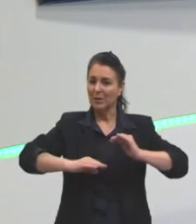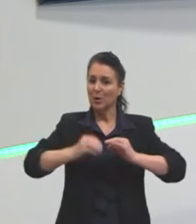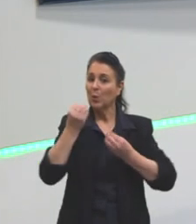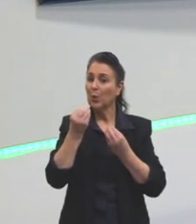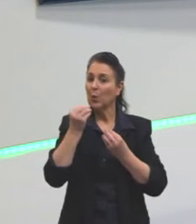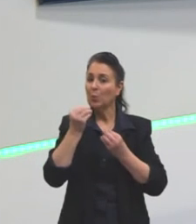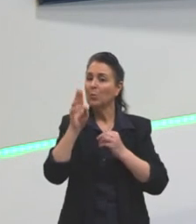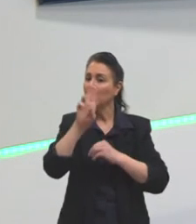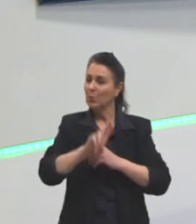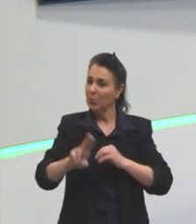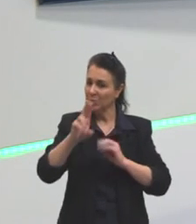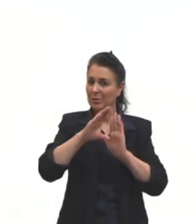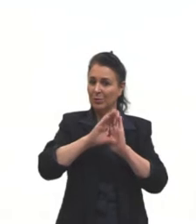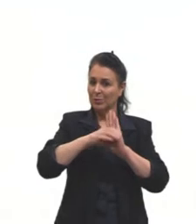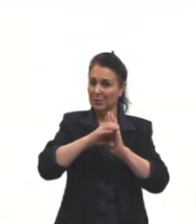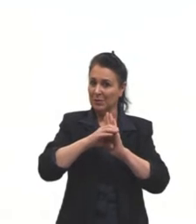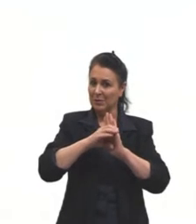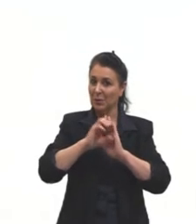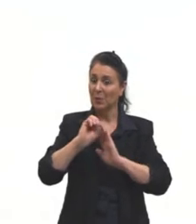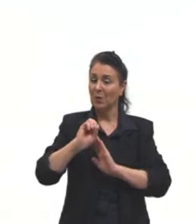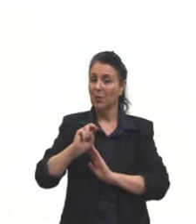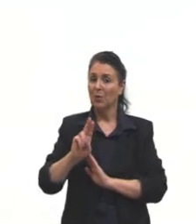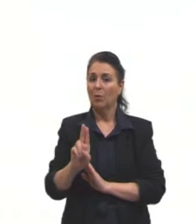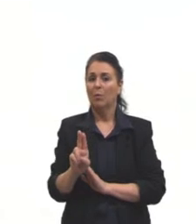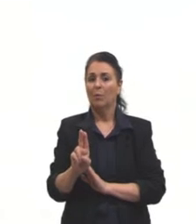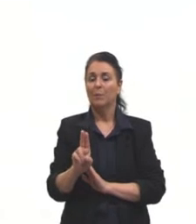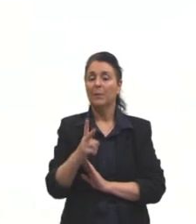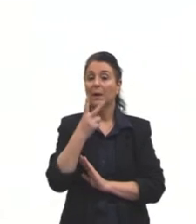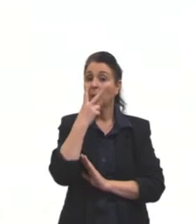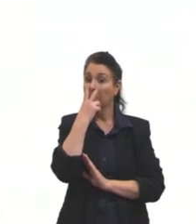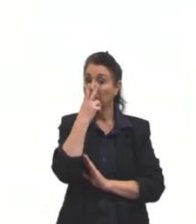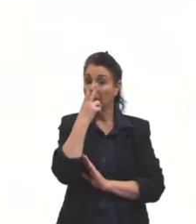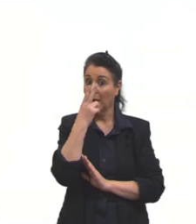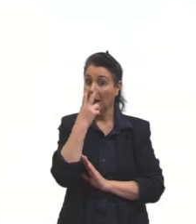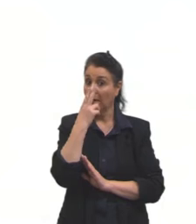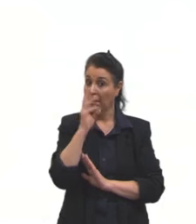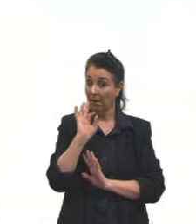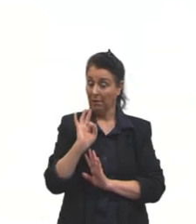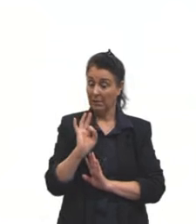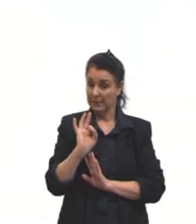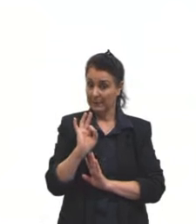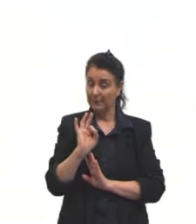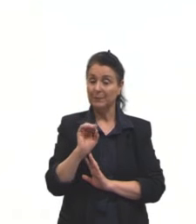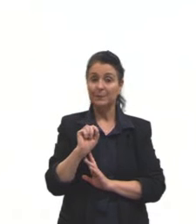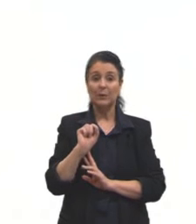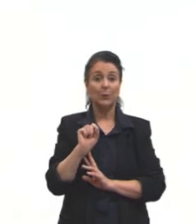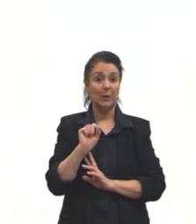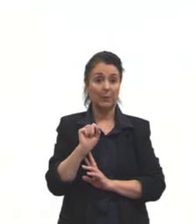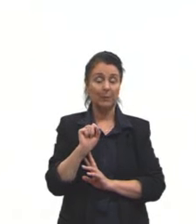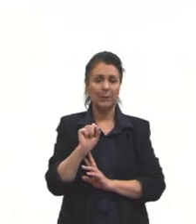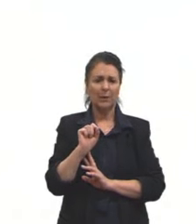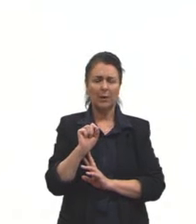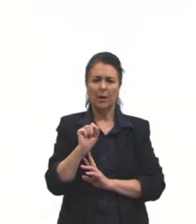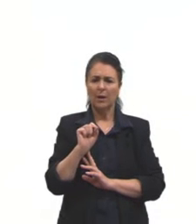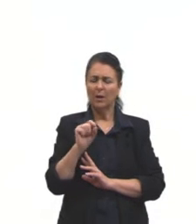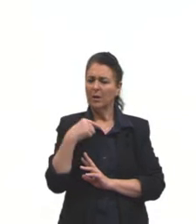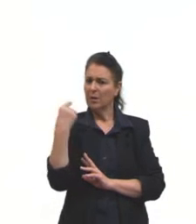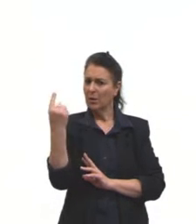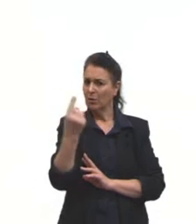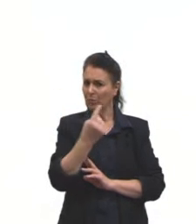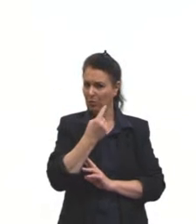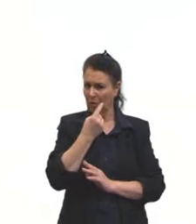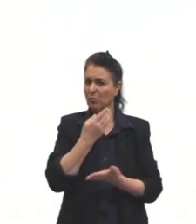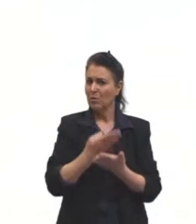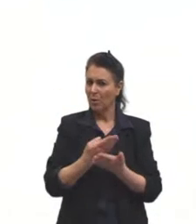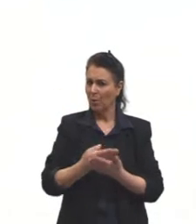Ou seja, parece, parece aqui, que a gente, na aula de língua